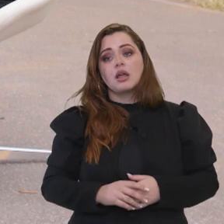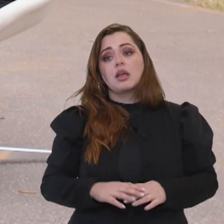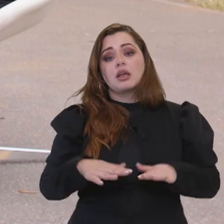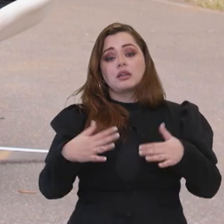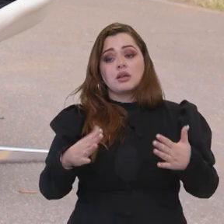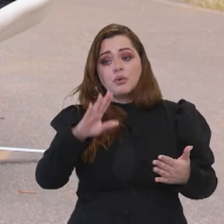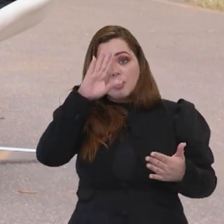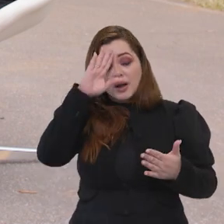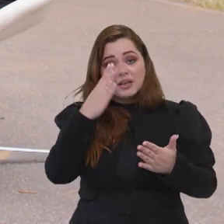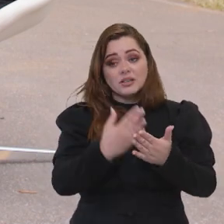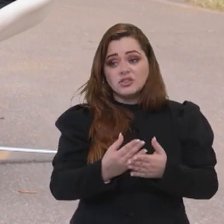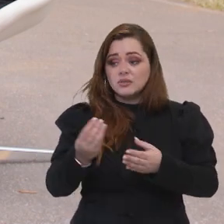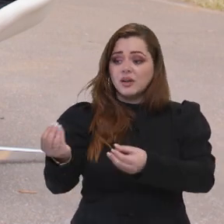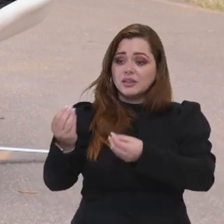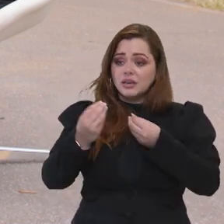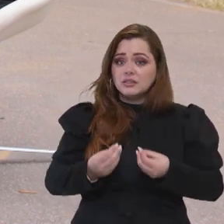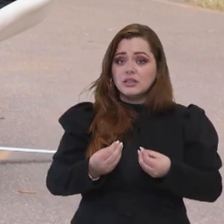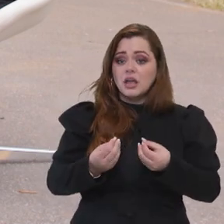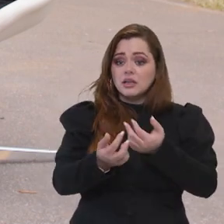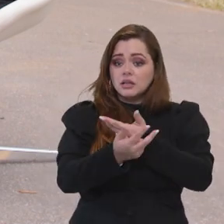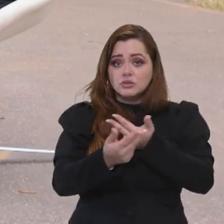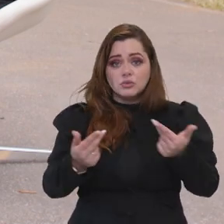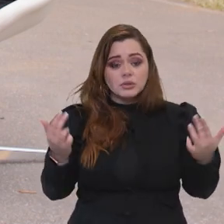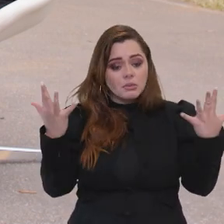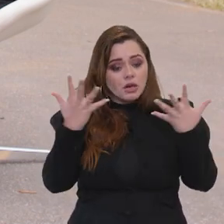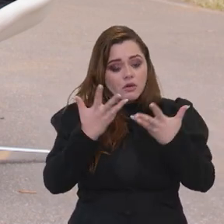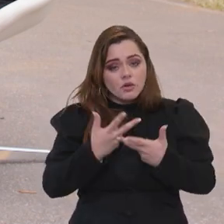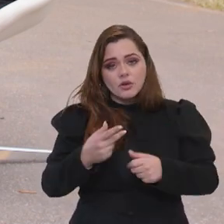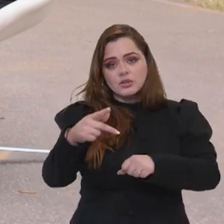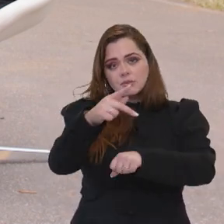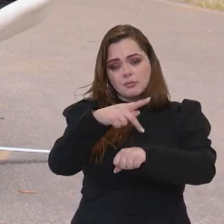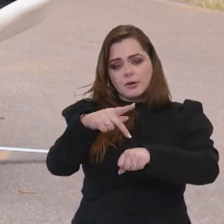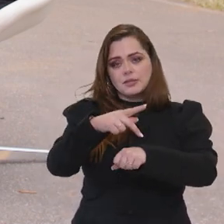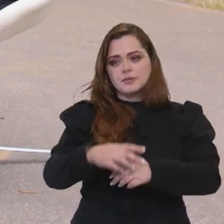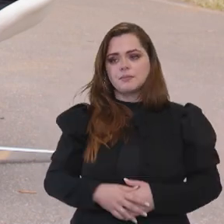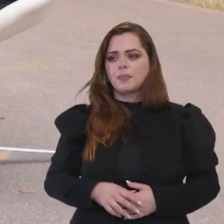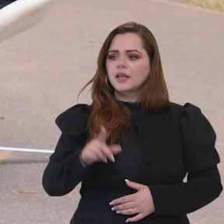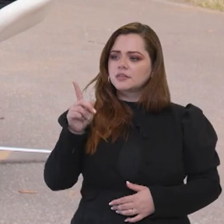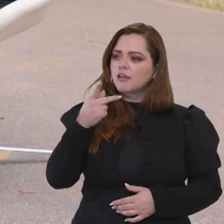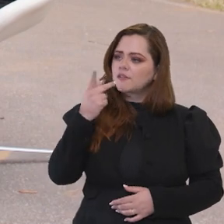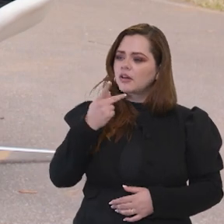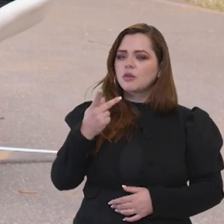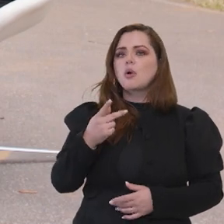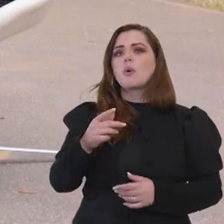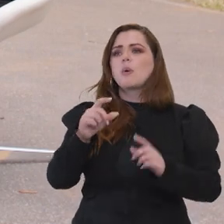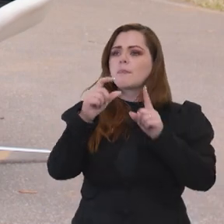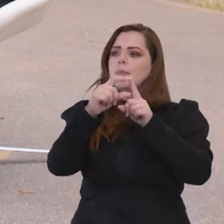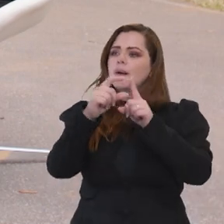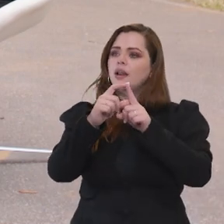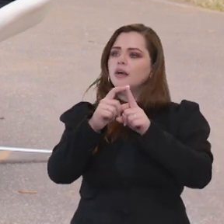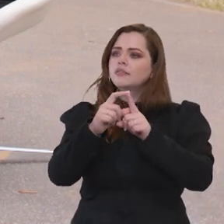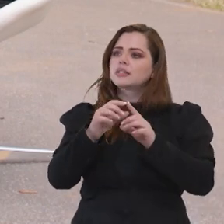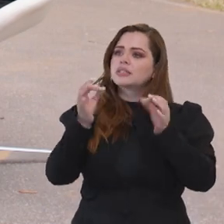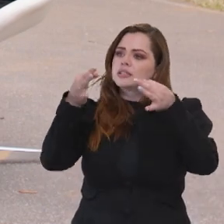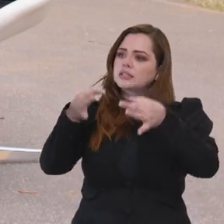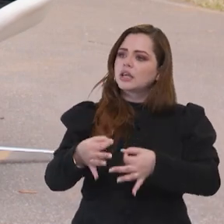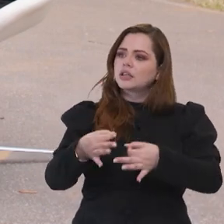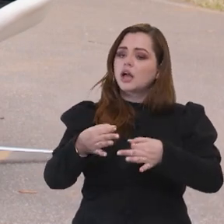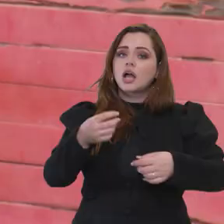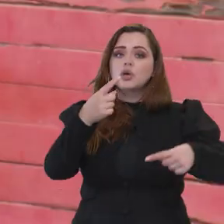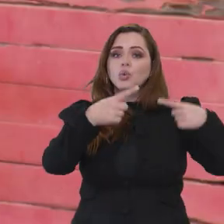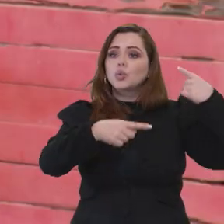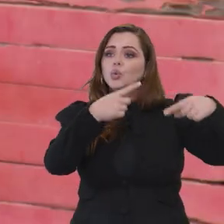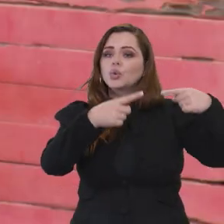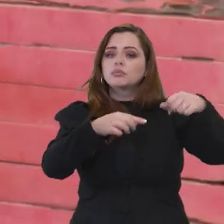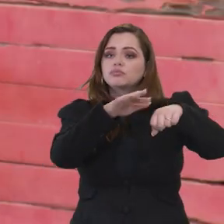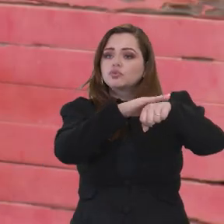maior. e eu acredito que isso só vai trazer bons fluidos para o nosso país. Agora, o senhor falou uma palavra que eu acho que é chave nesse governo, que é